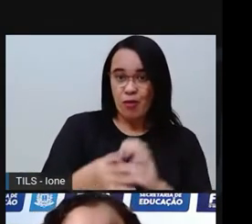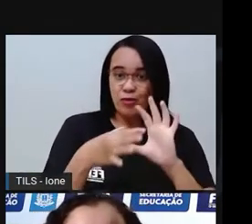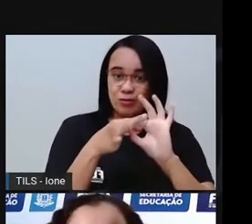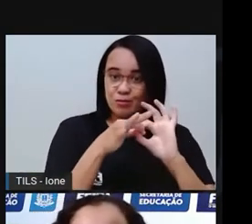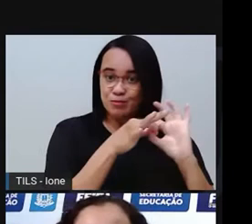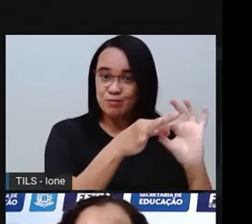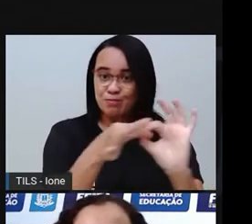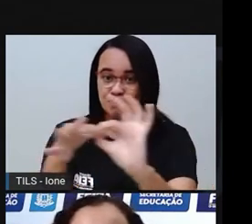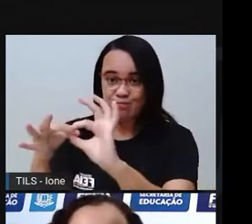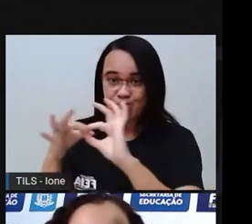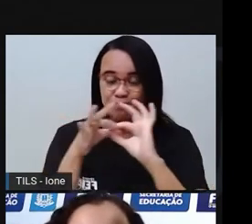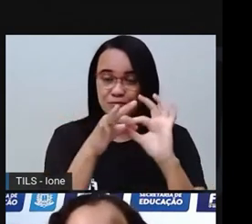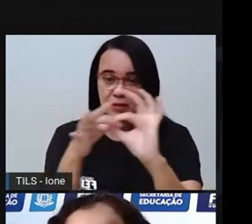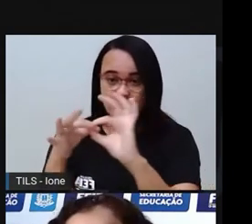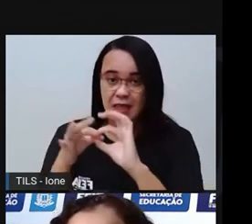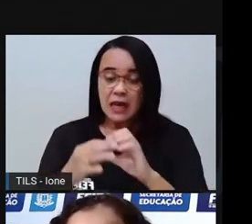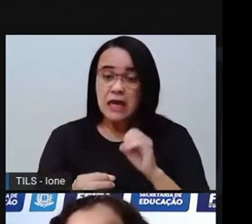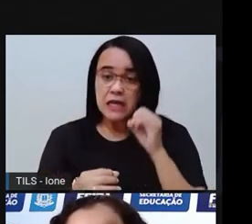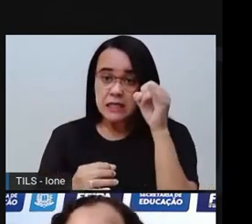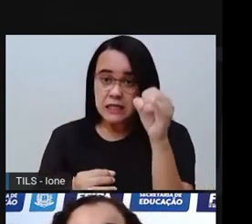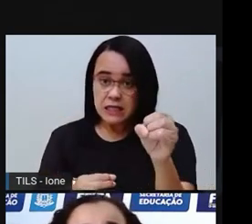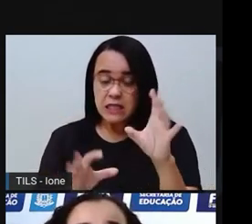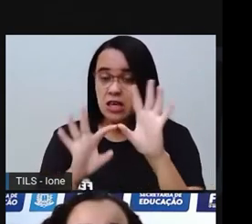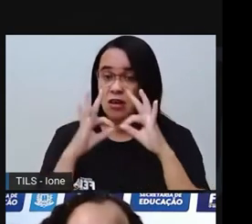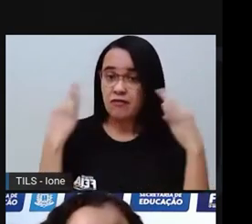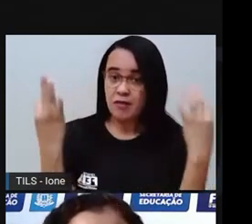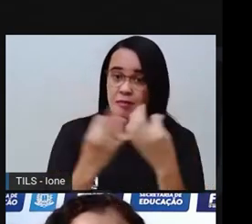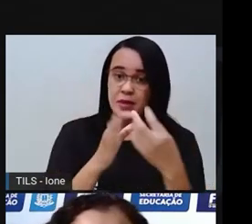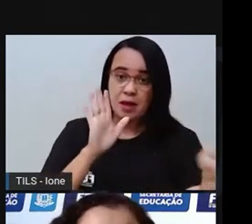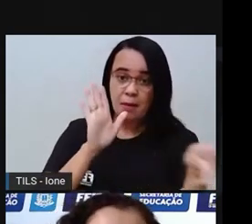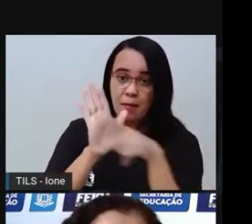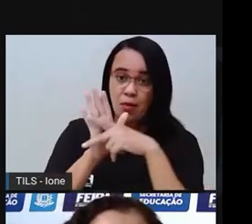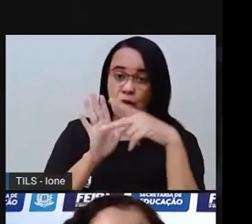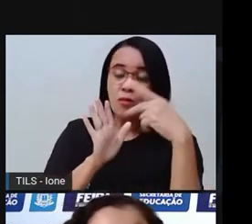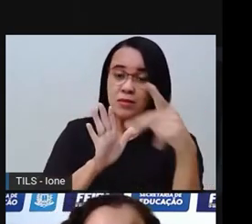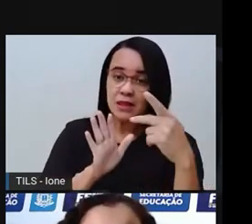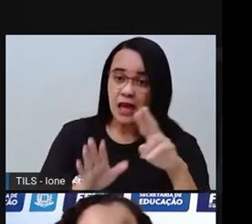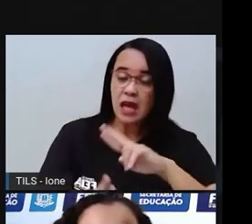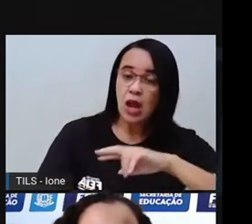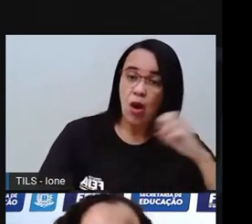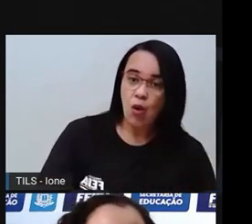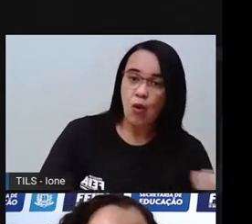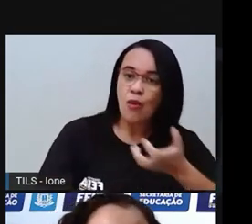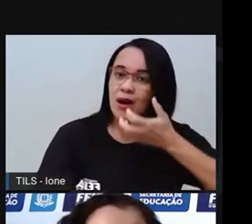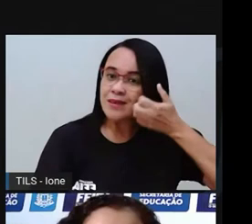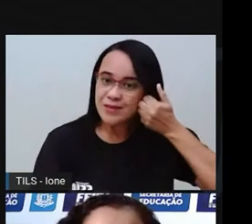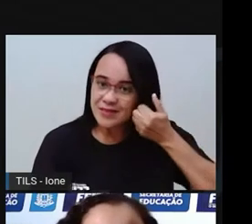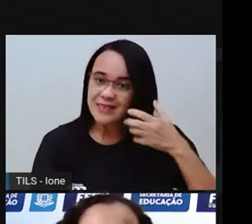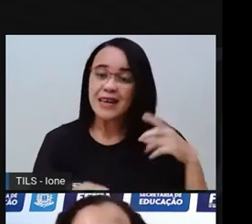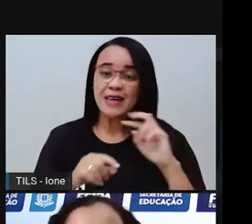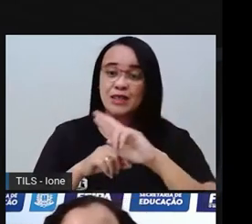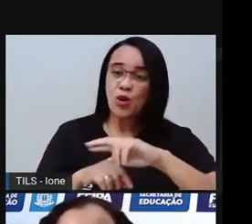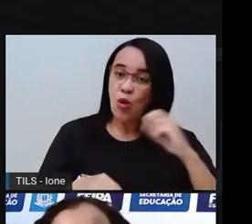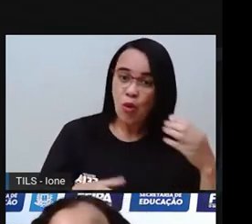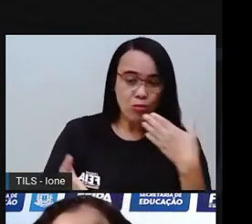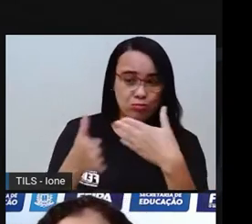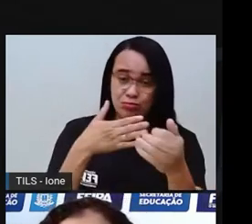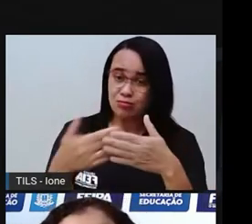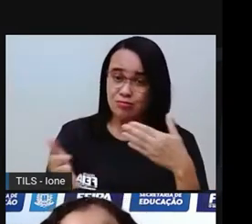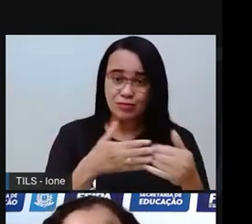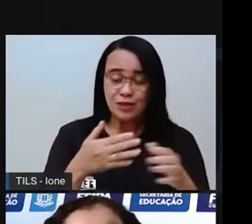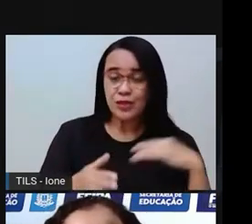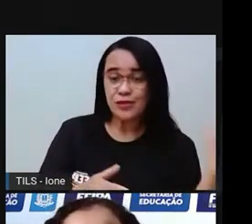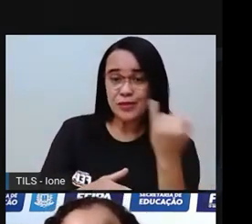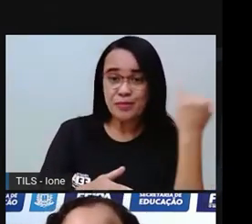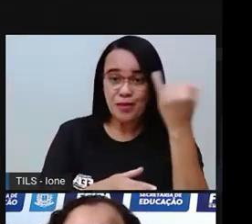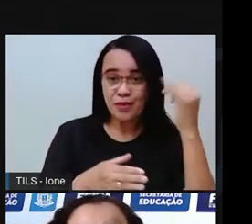sangue, se nasceu realmente daquela família. Ou se é adotada, o que importa é que haja amor, haja união naquela